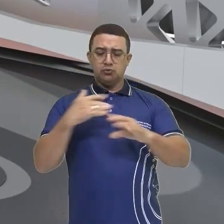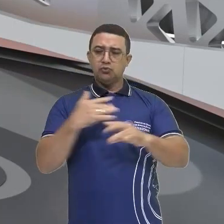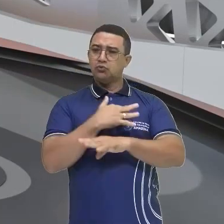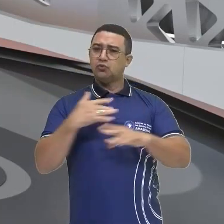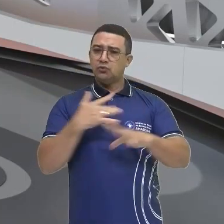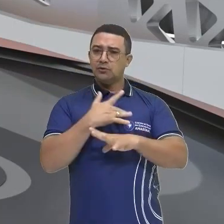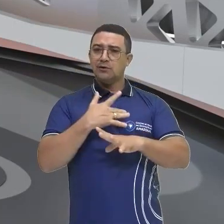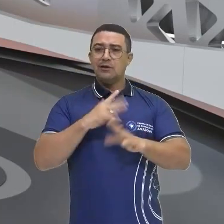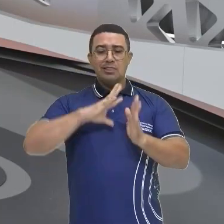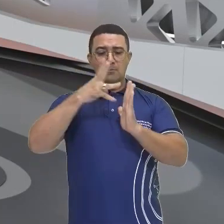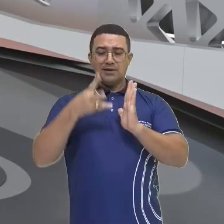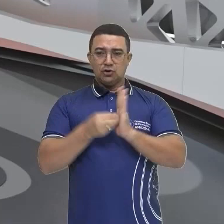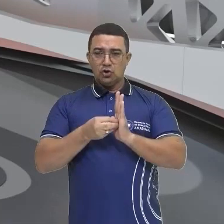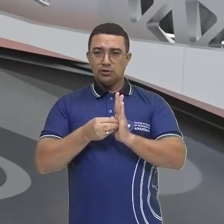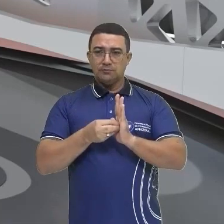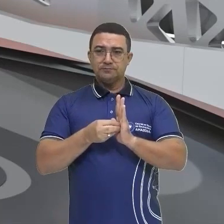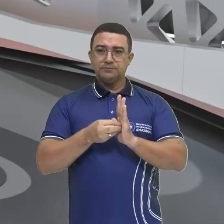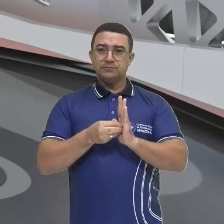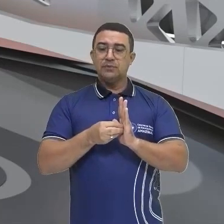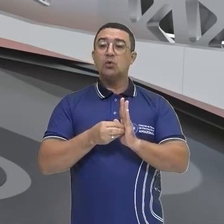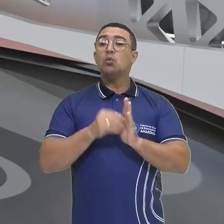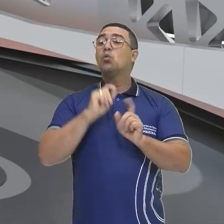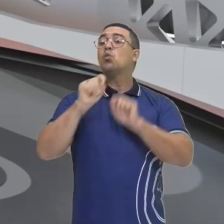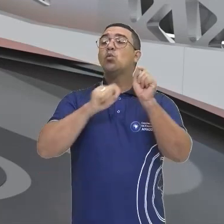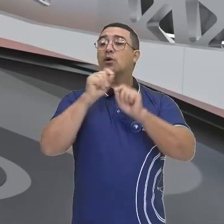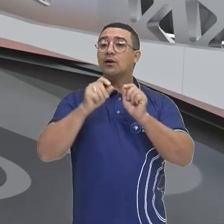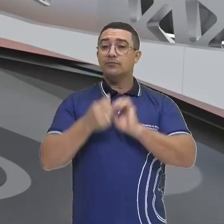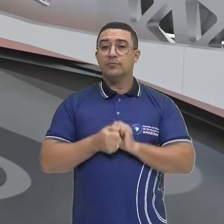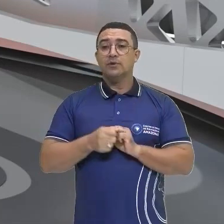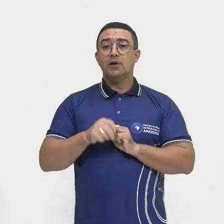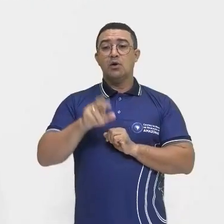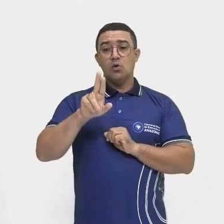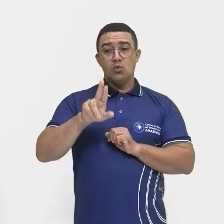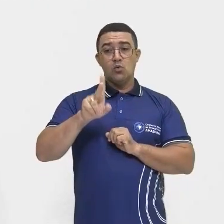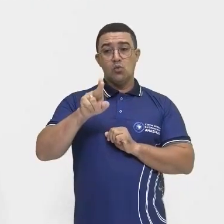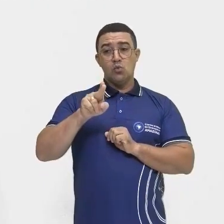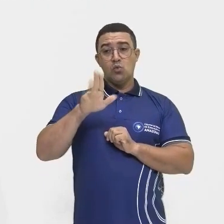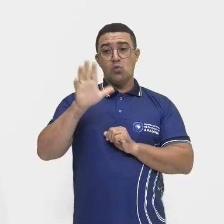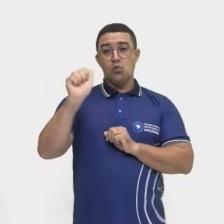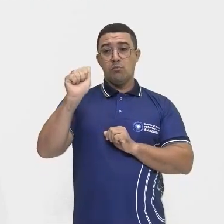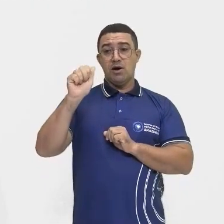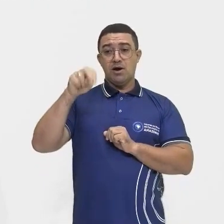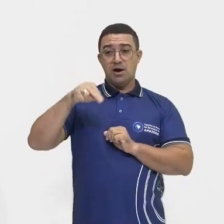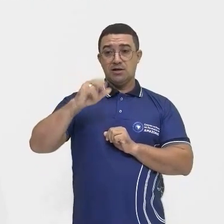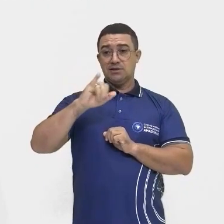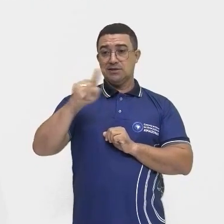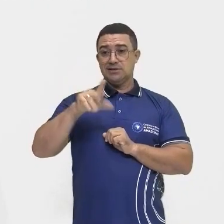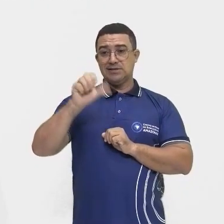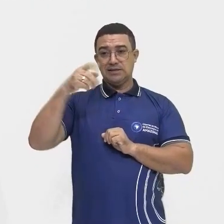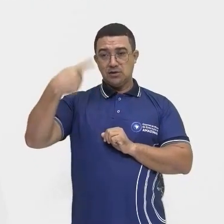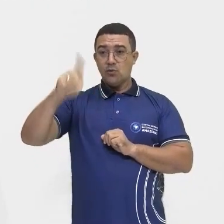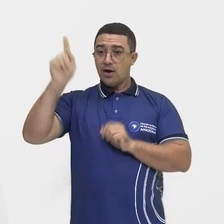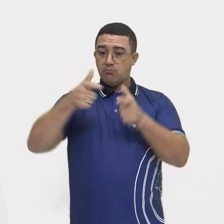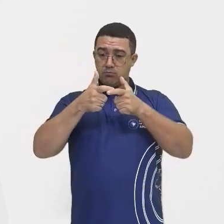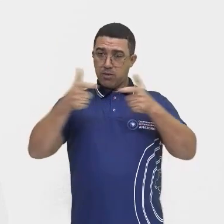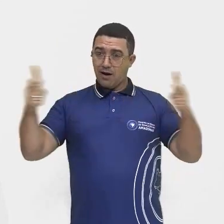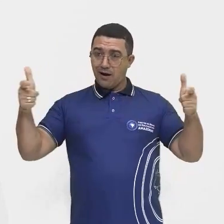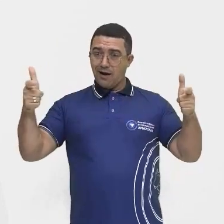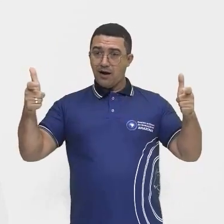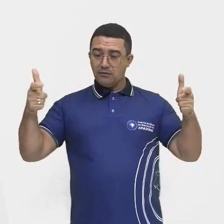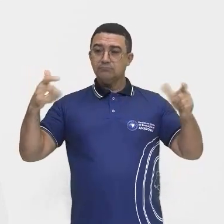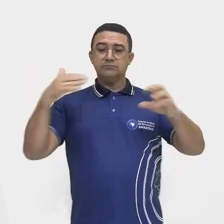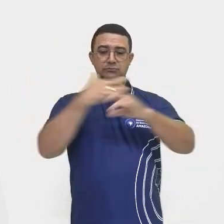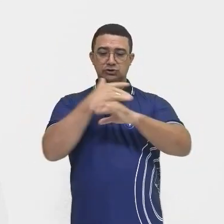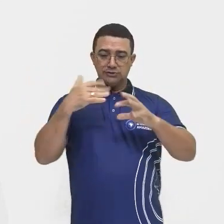o Curumim colocou aí pra vocês, né? Que urbanização é o crescimento das cidades, né? Tanto na população, quanto em